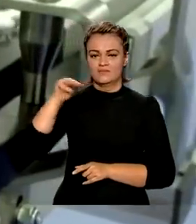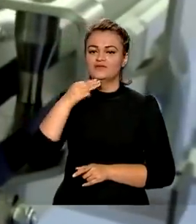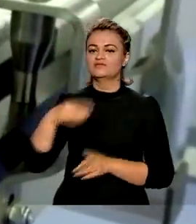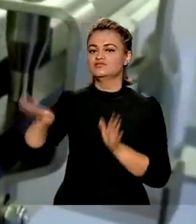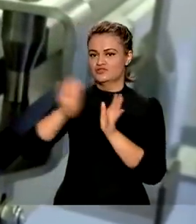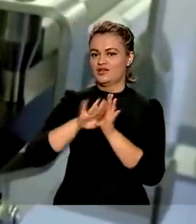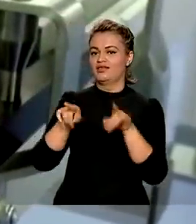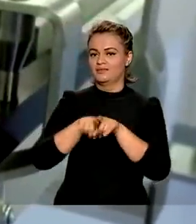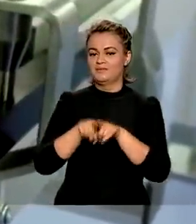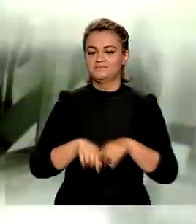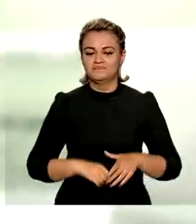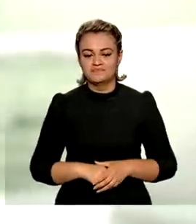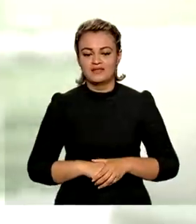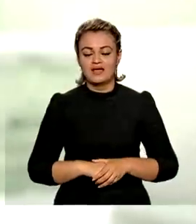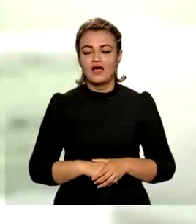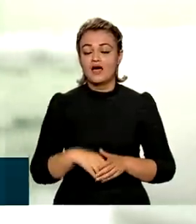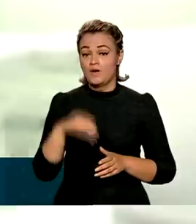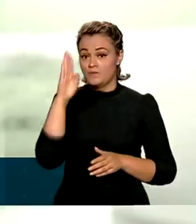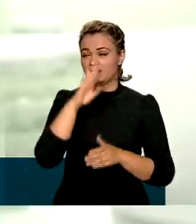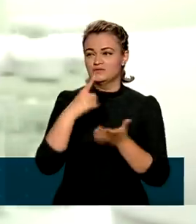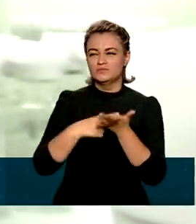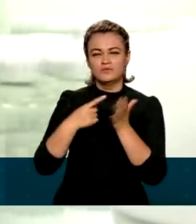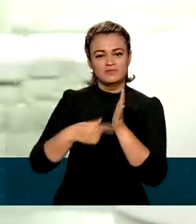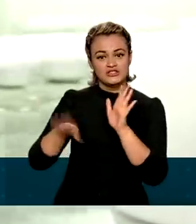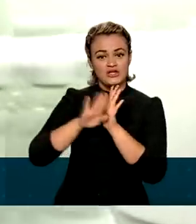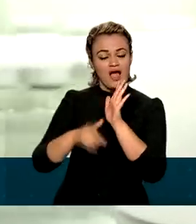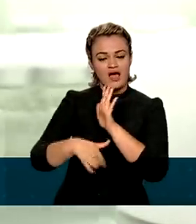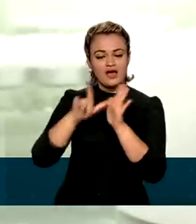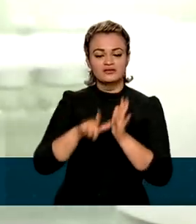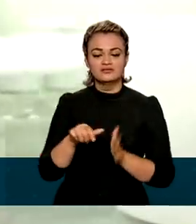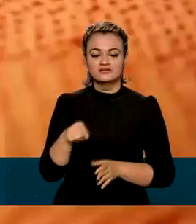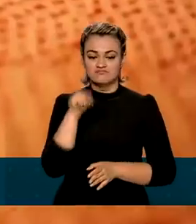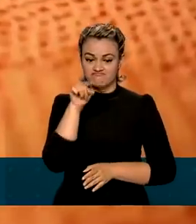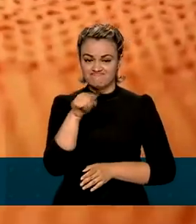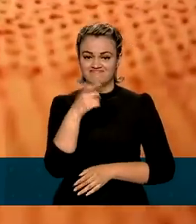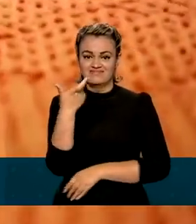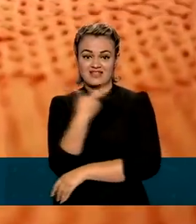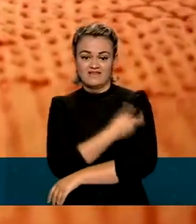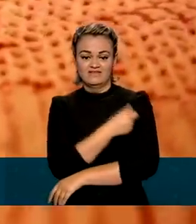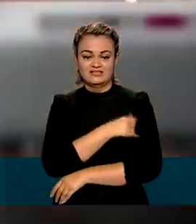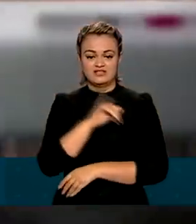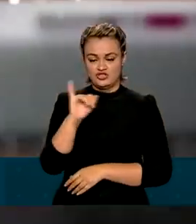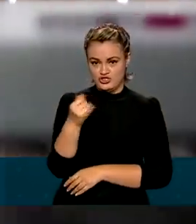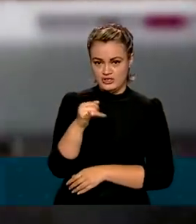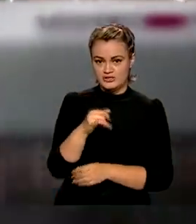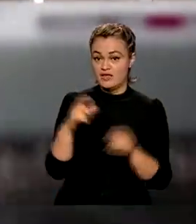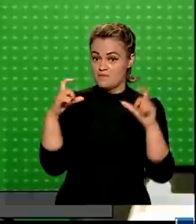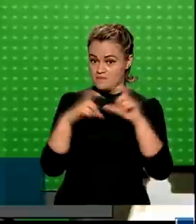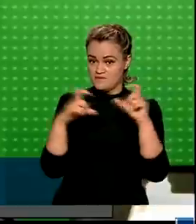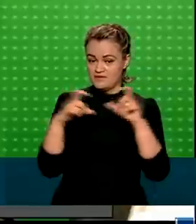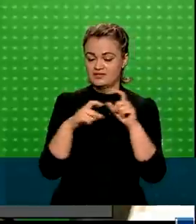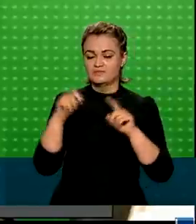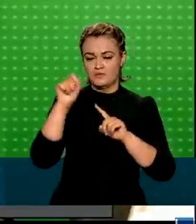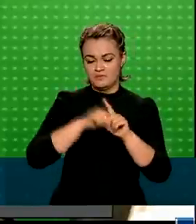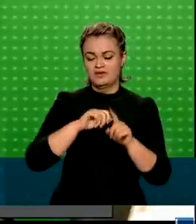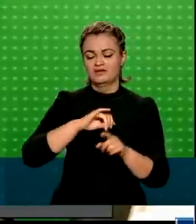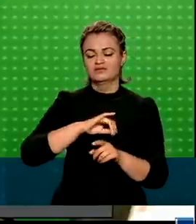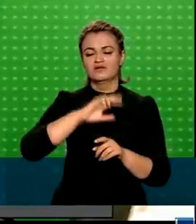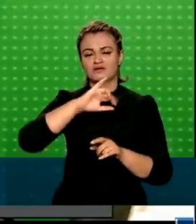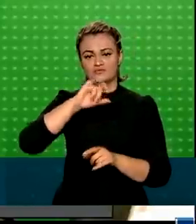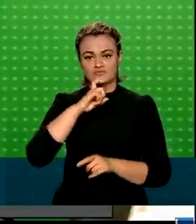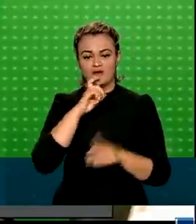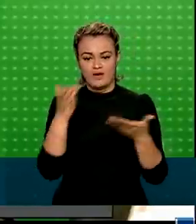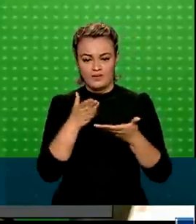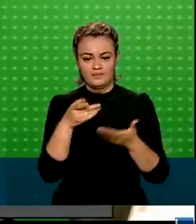Brasil conseguiu antecipar a chegada de 8,8 milhões de imunizantes da Janssen e da Pfizer para julho. A informação é do